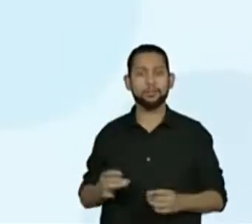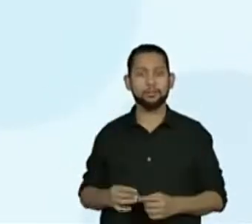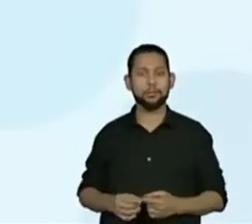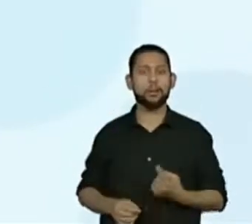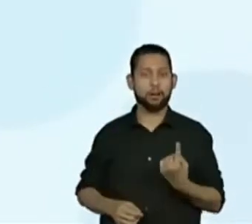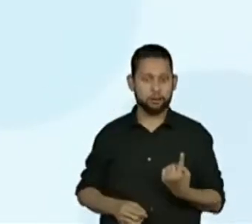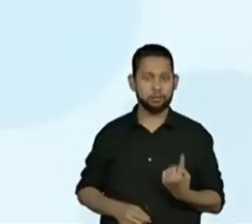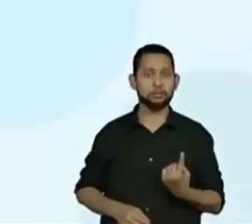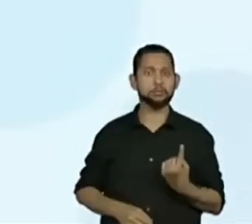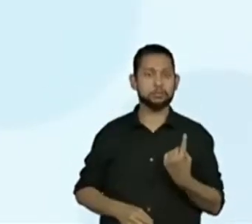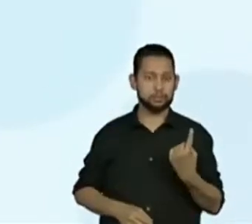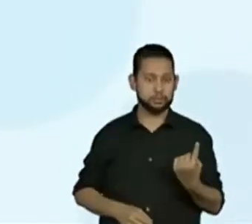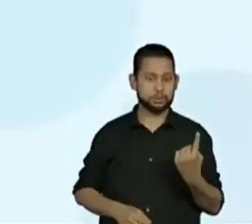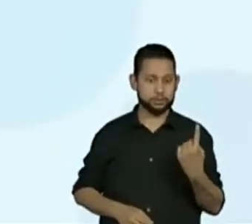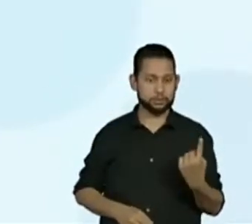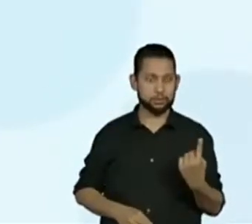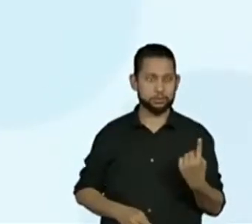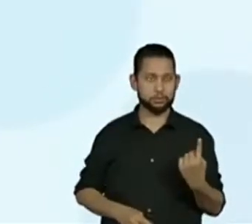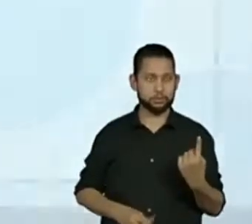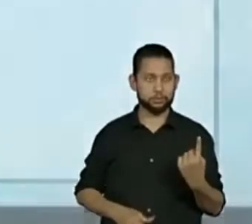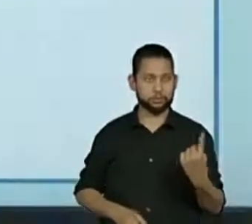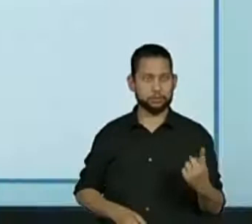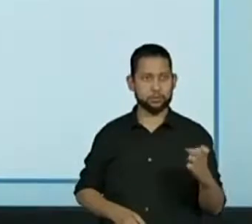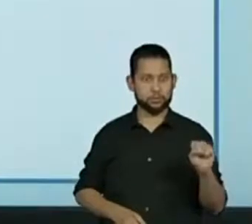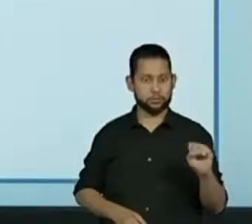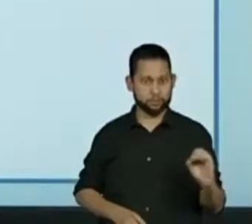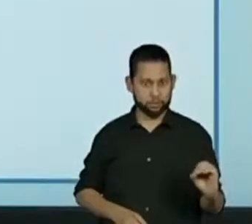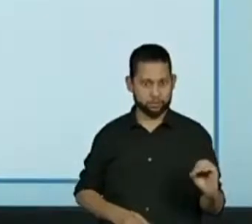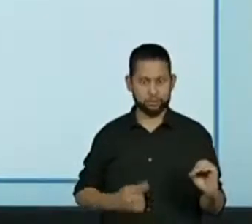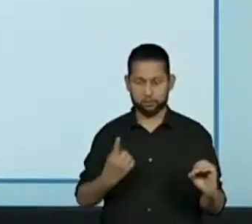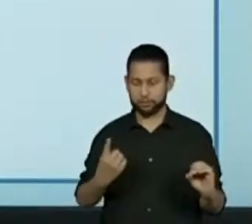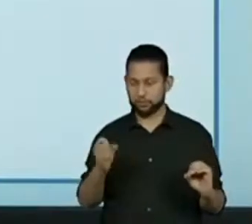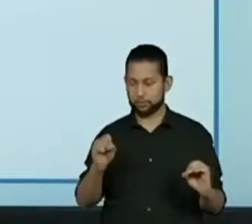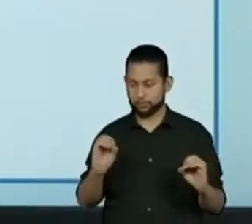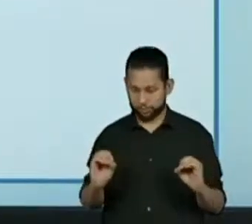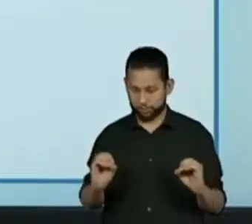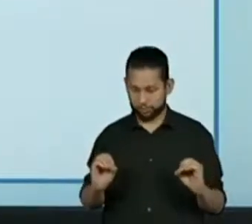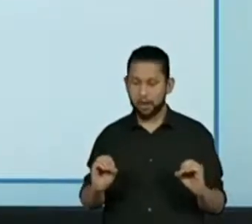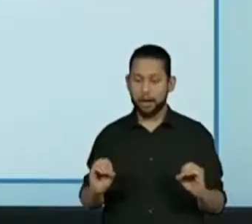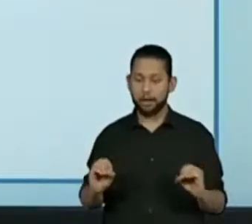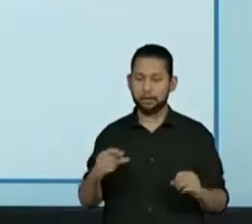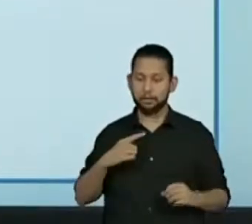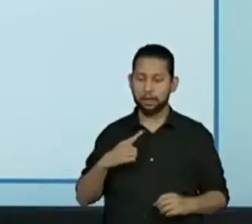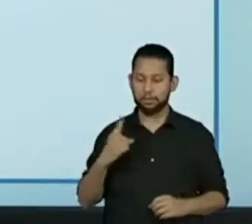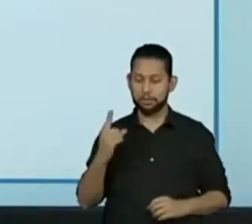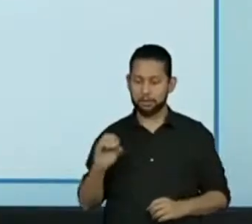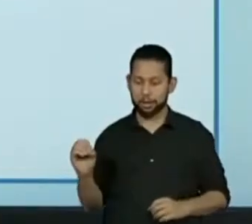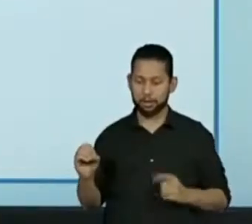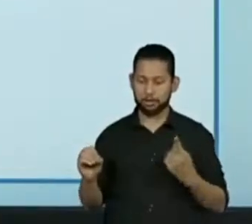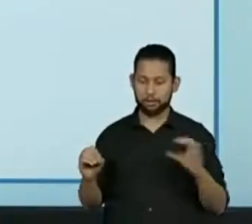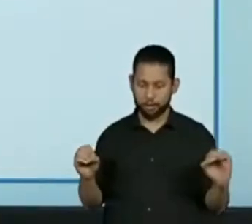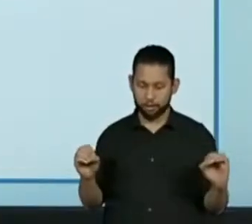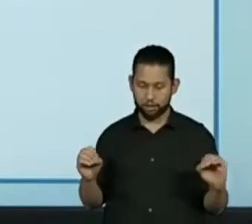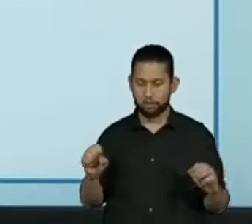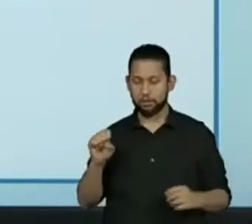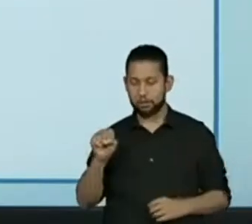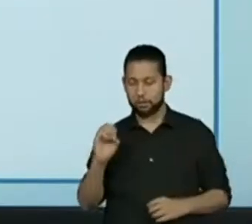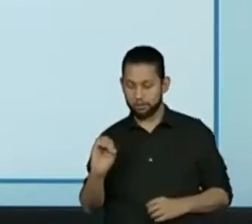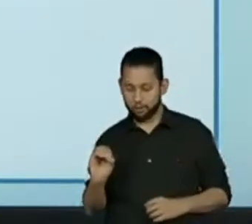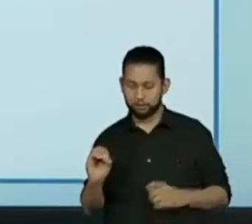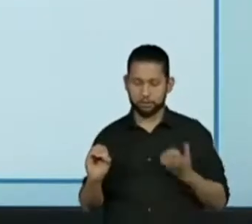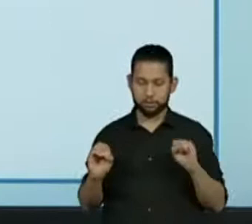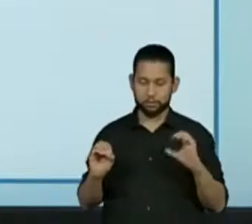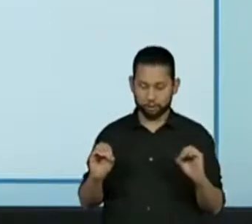alunos que, para a gente poder entender bem direitinho, tá? Então, eu posso decompor o número